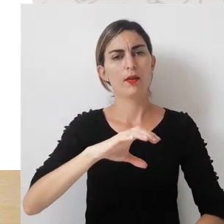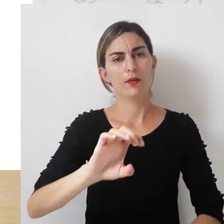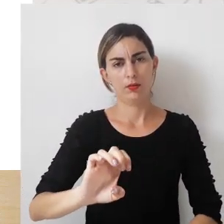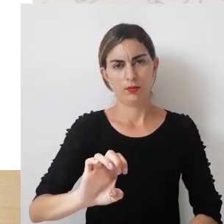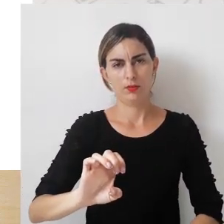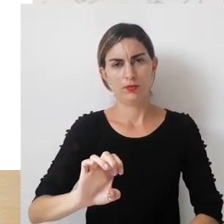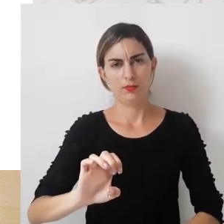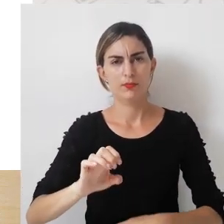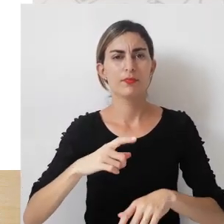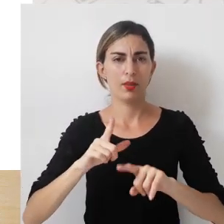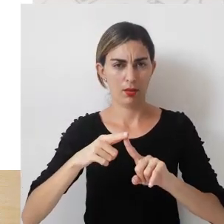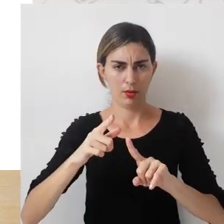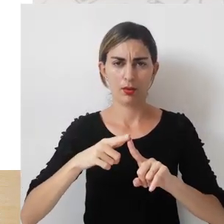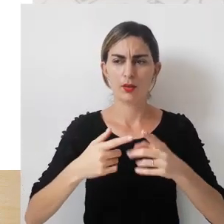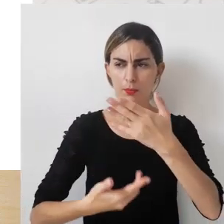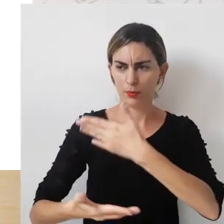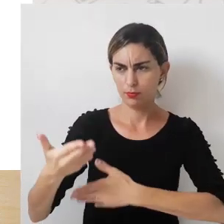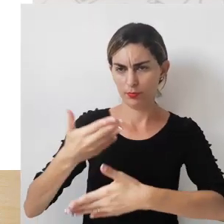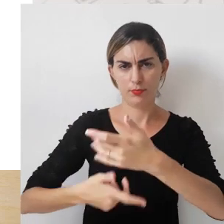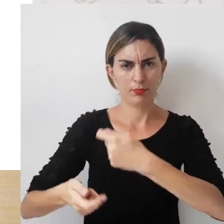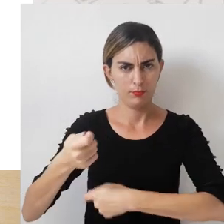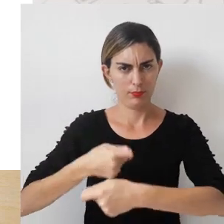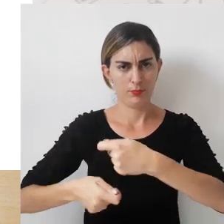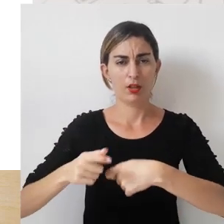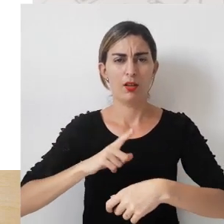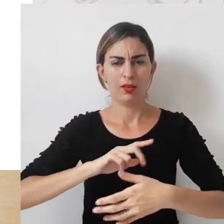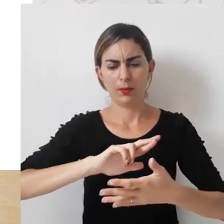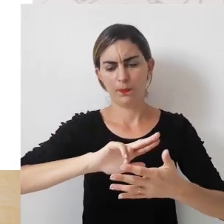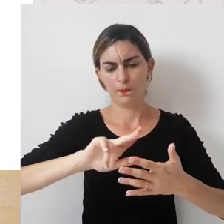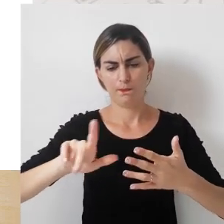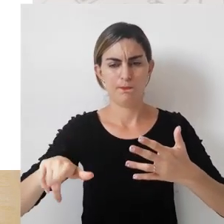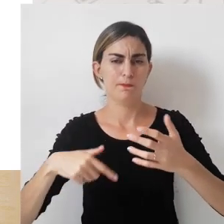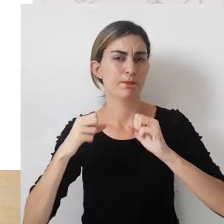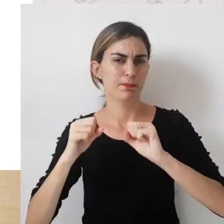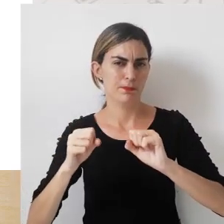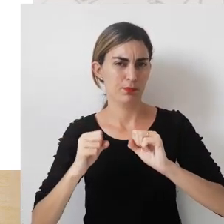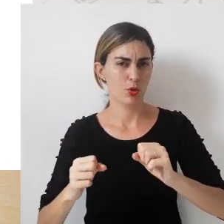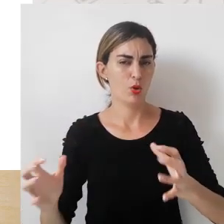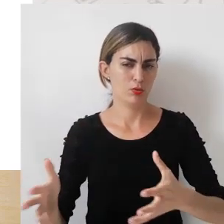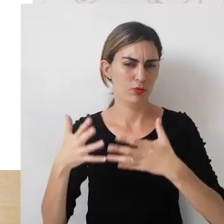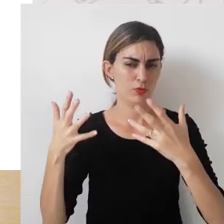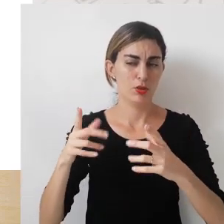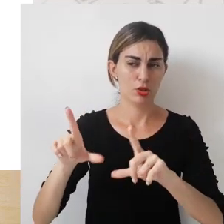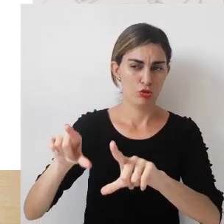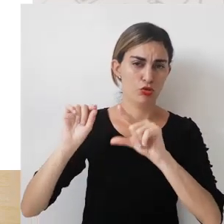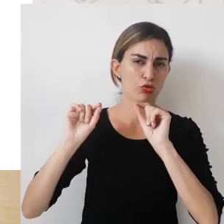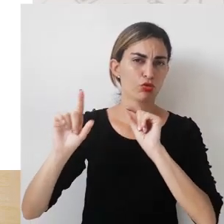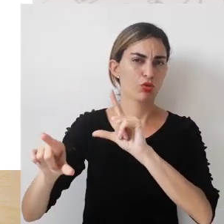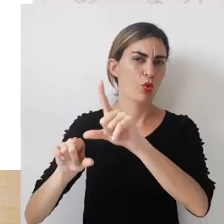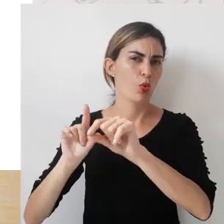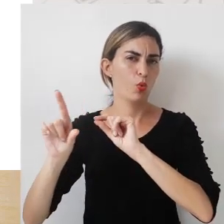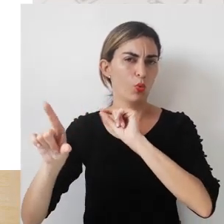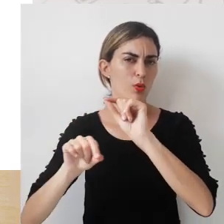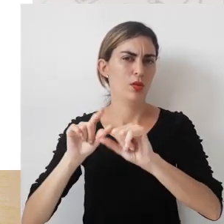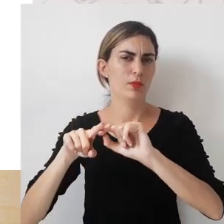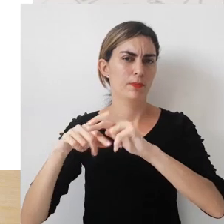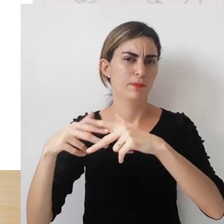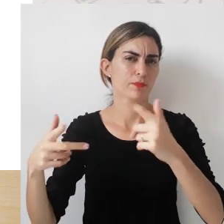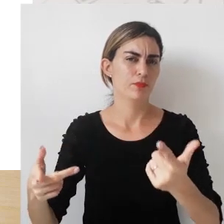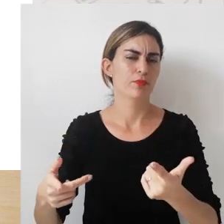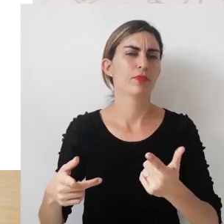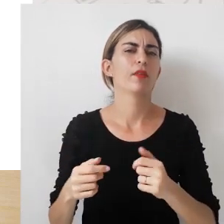uma vez que, neste tipo de transação comercial, existem variáveis que podem influenciar na escolha do